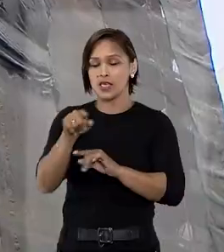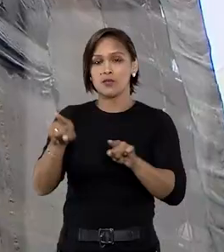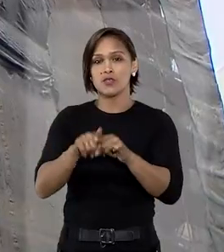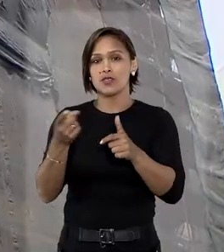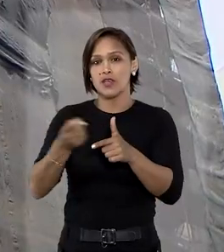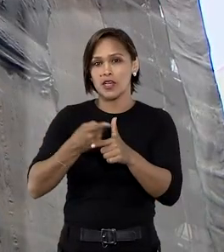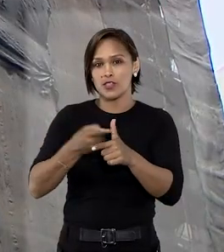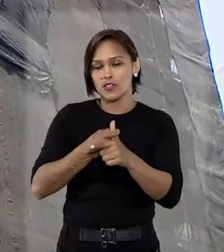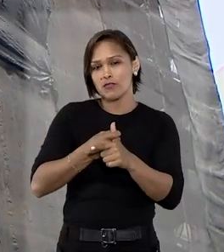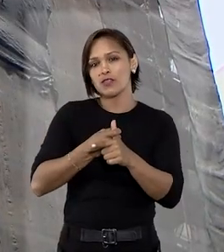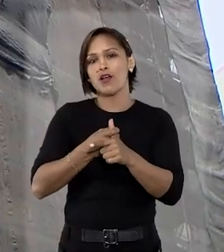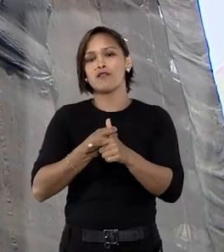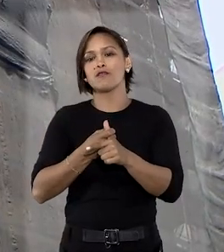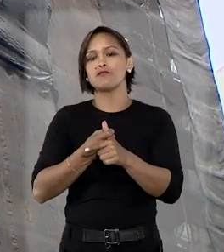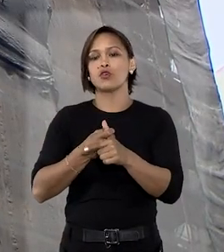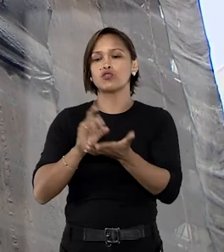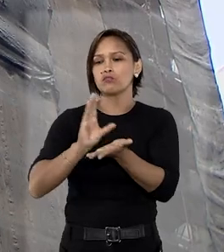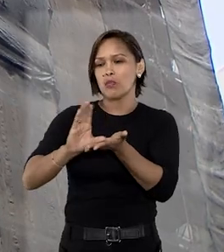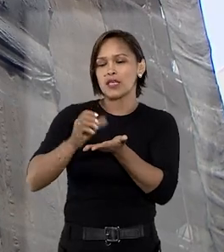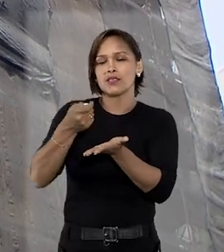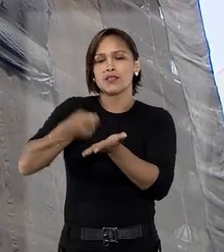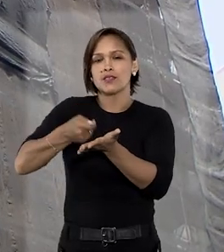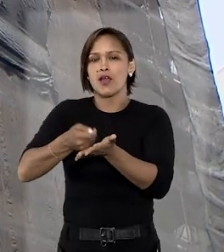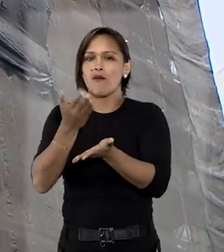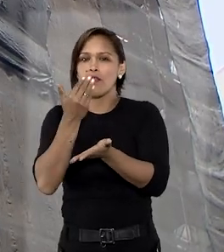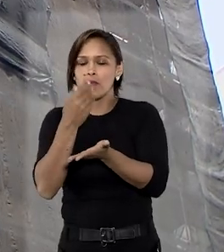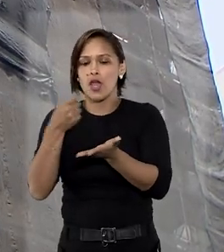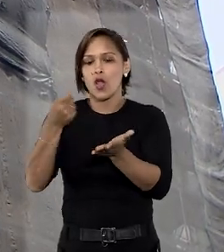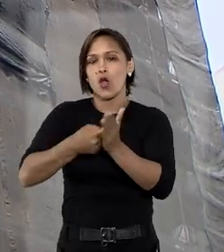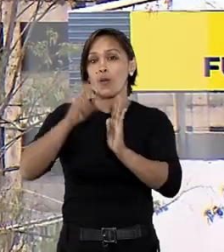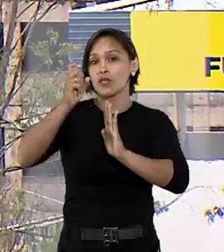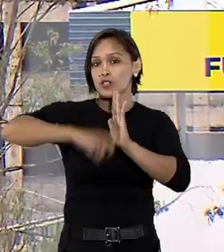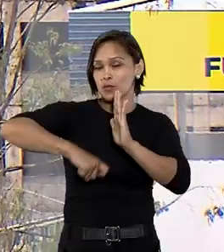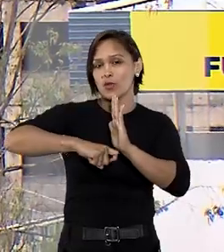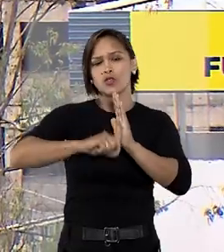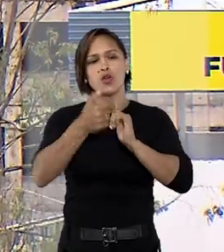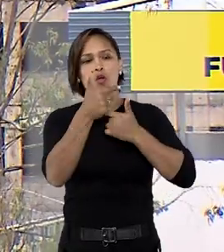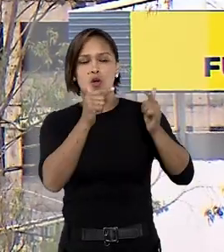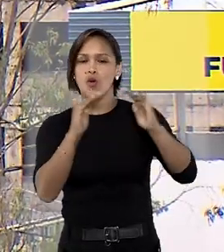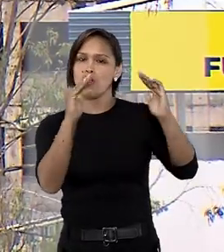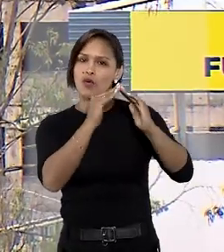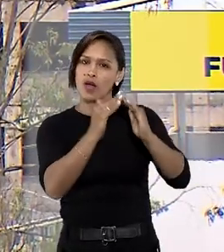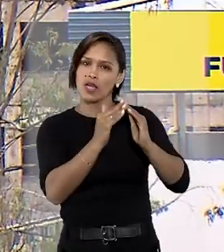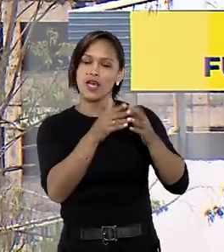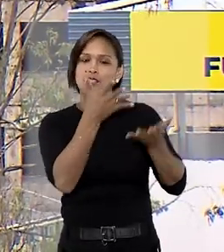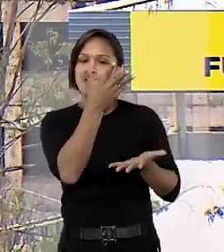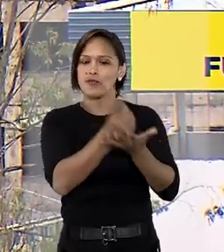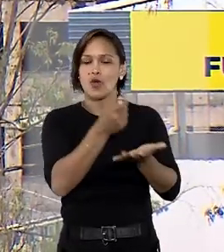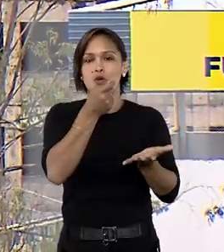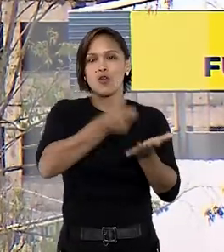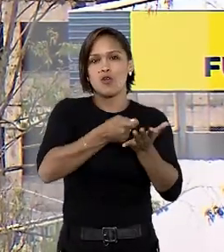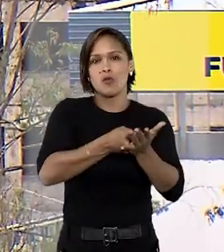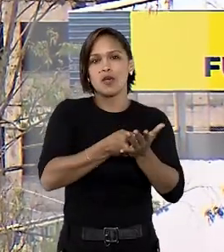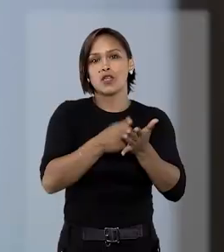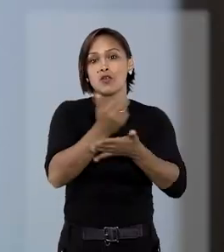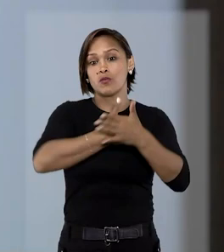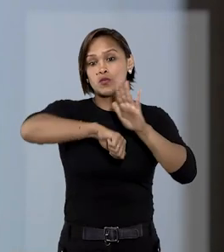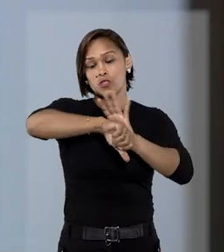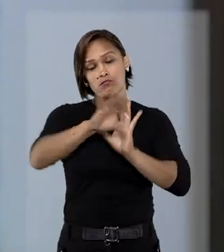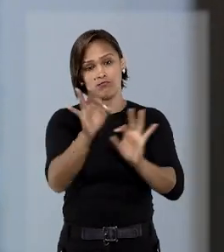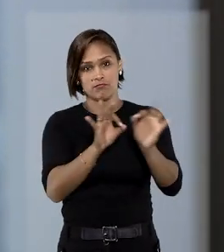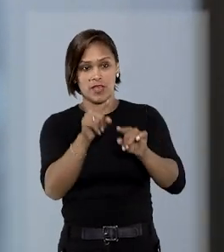se a dívida for decorrente de pensão alimentícia, cobrança de impostos ou o imóvel for adquirido com o produto de crime.